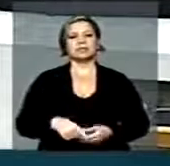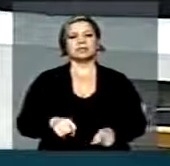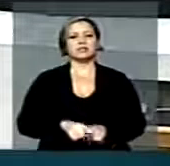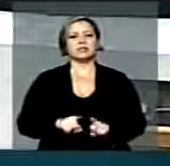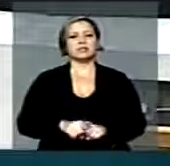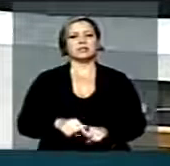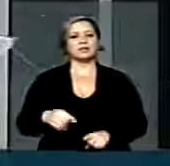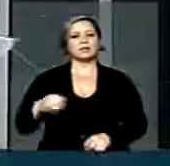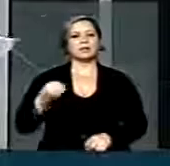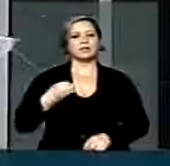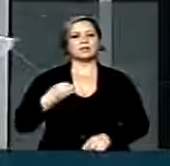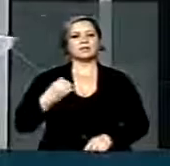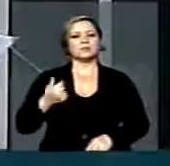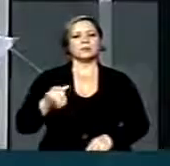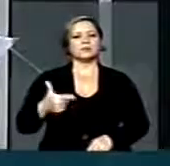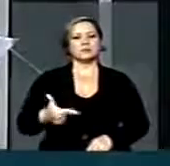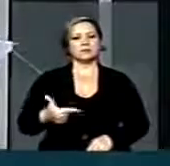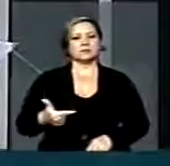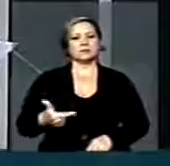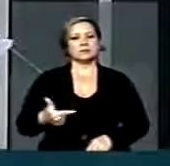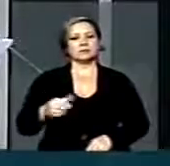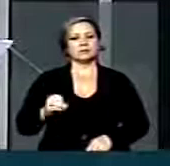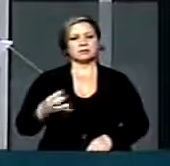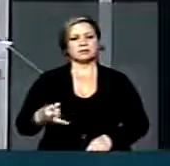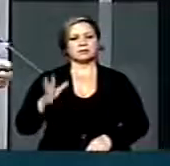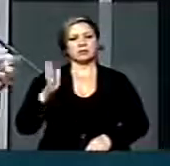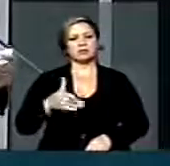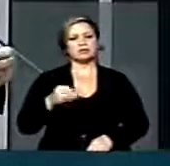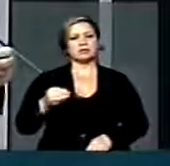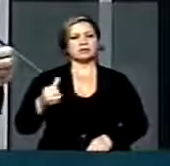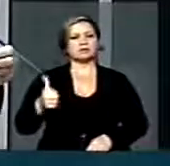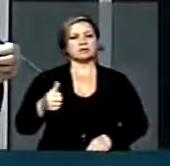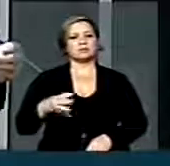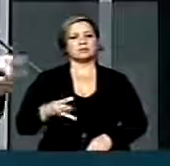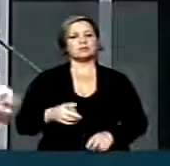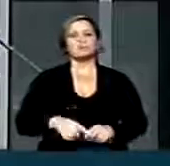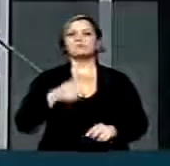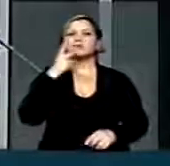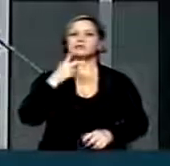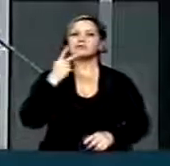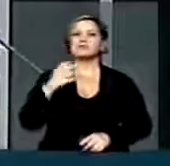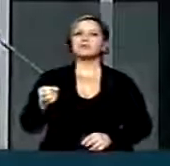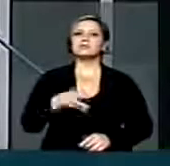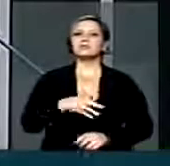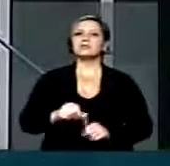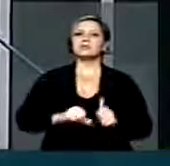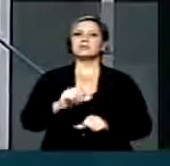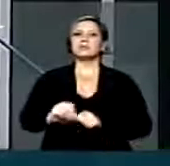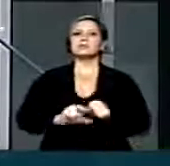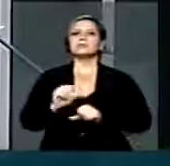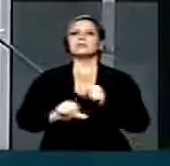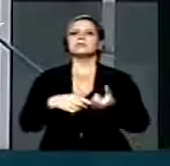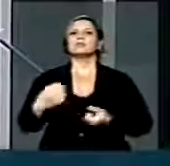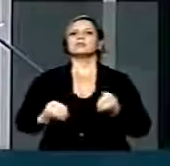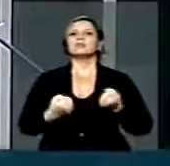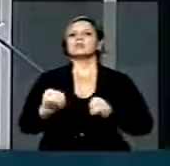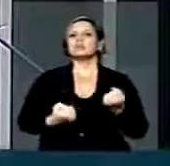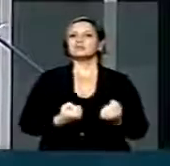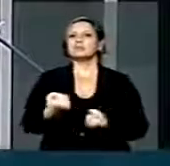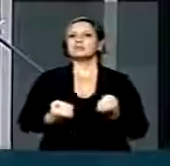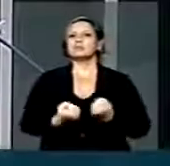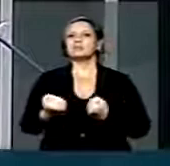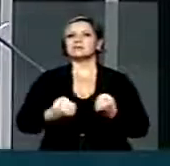7204-2014, que dispõe sobre inovação nos modelos de automóveis